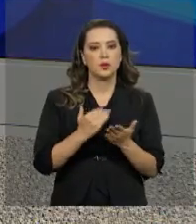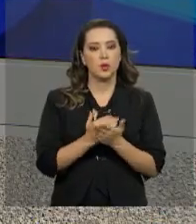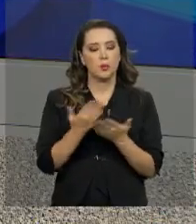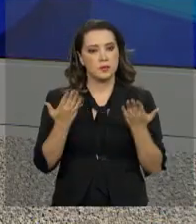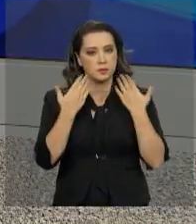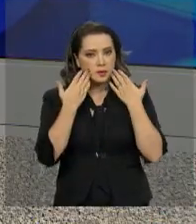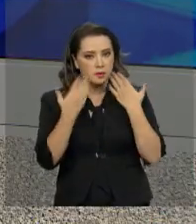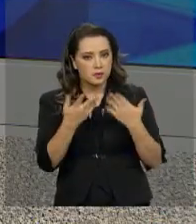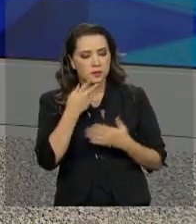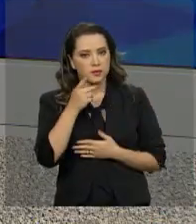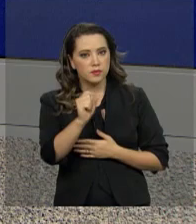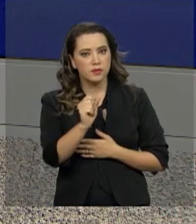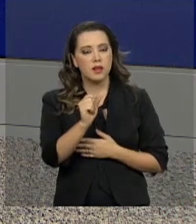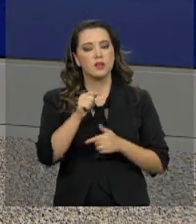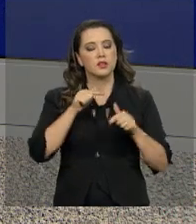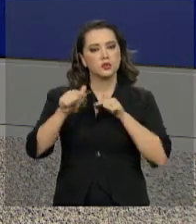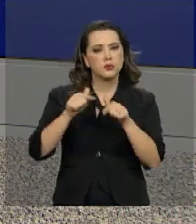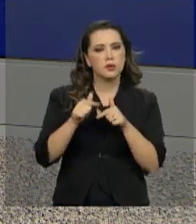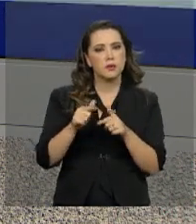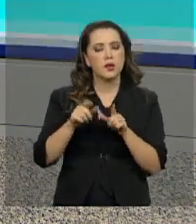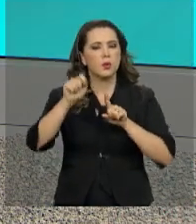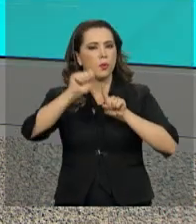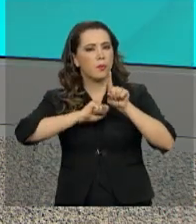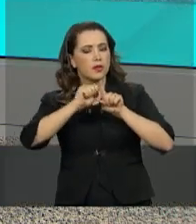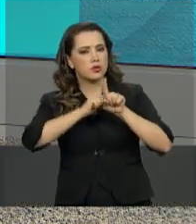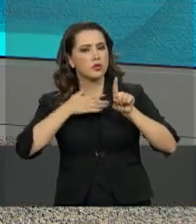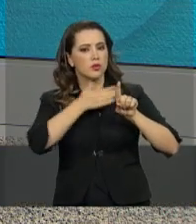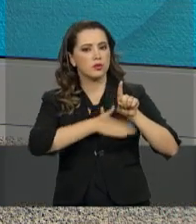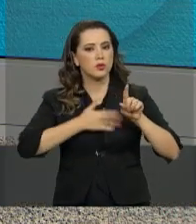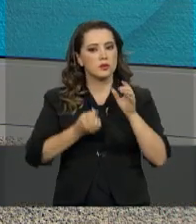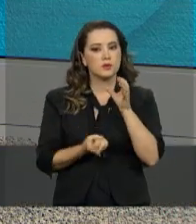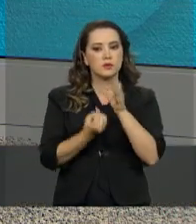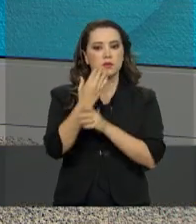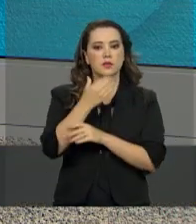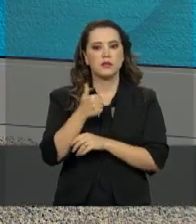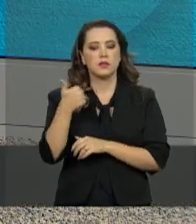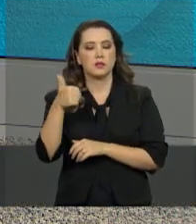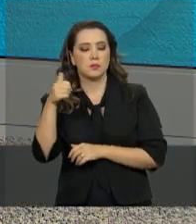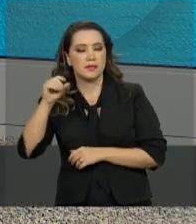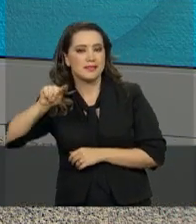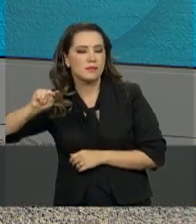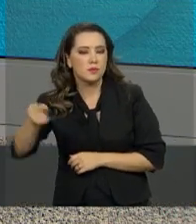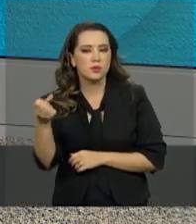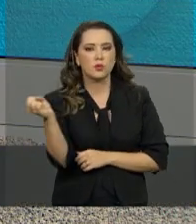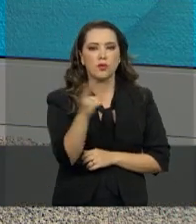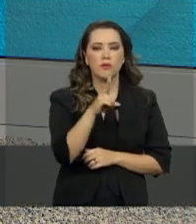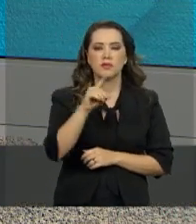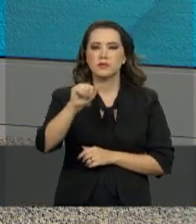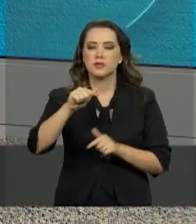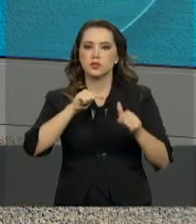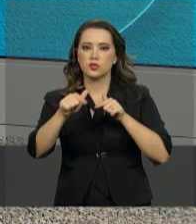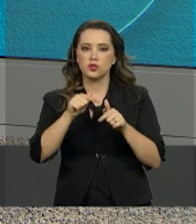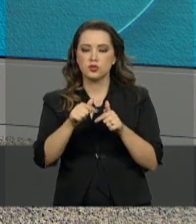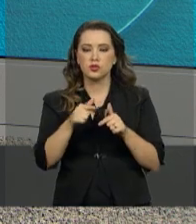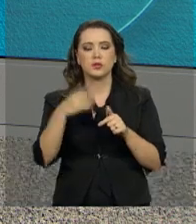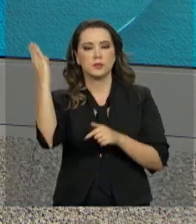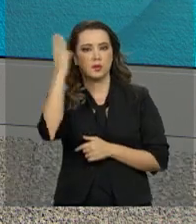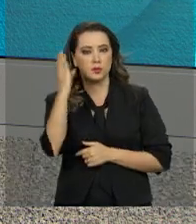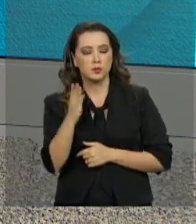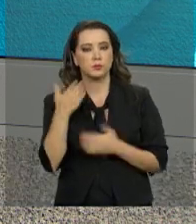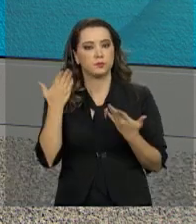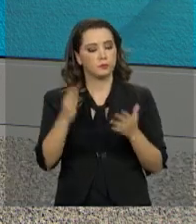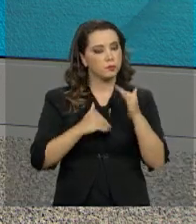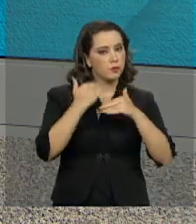edição falando de emprego. No mês de agosto foram criadas mais de 110 mil novas vagas de trabalho formal no país. O